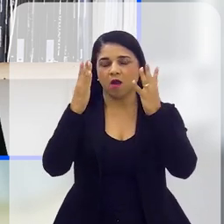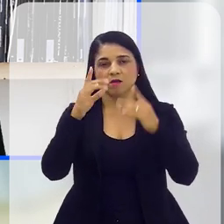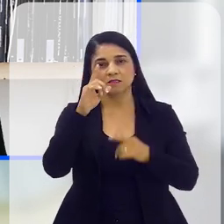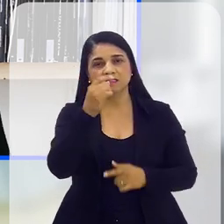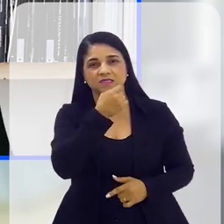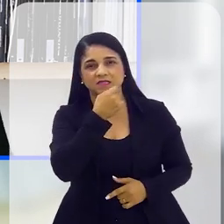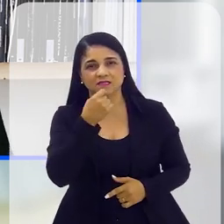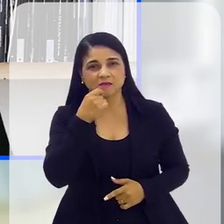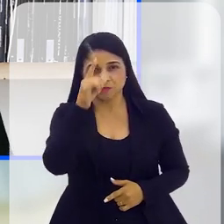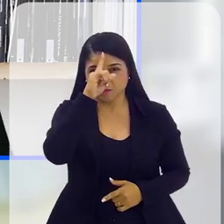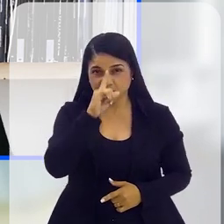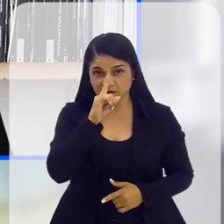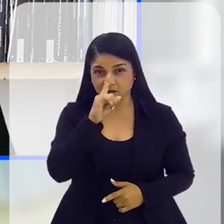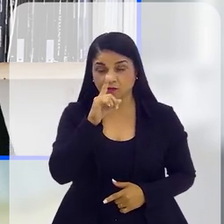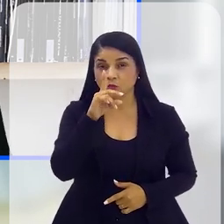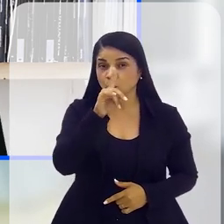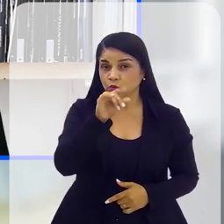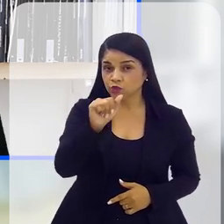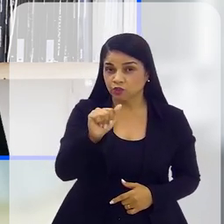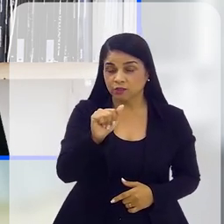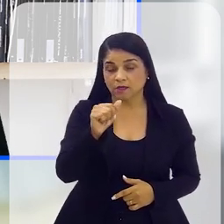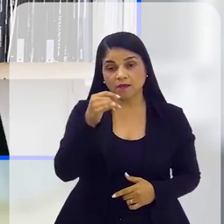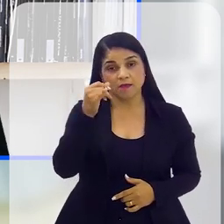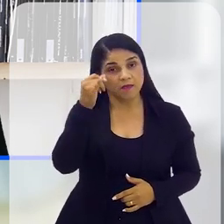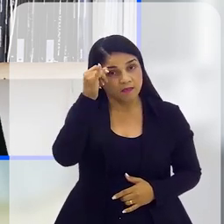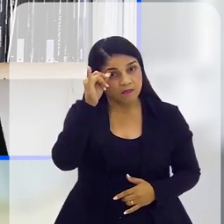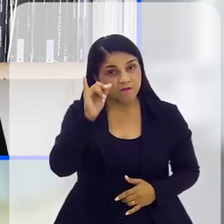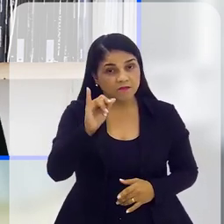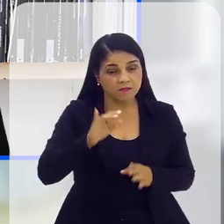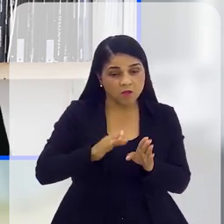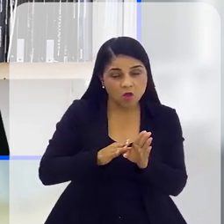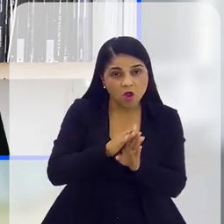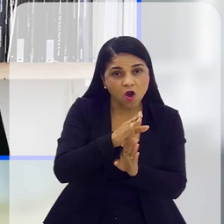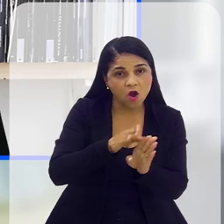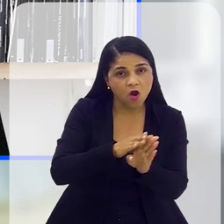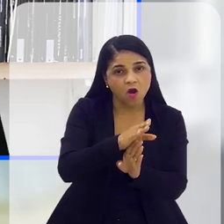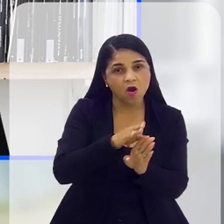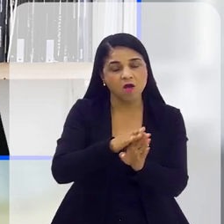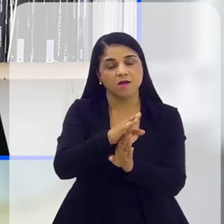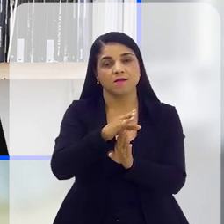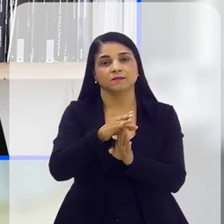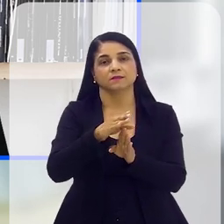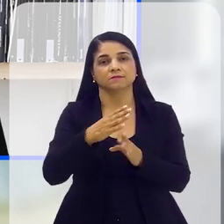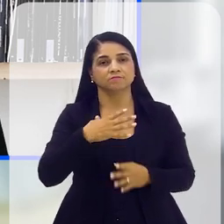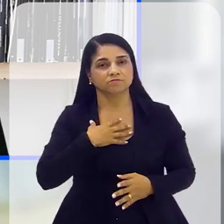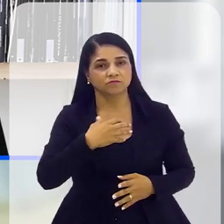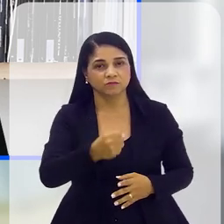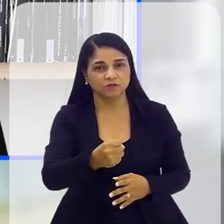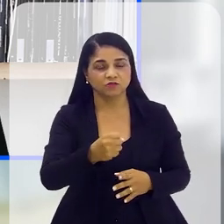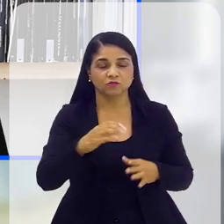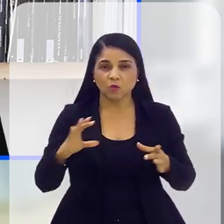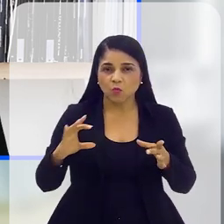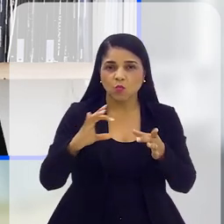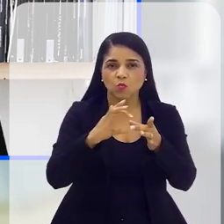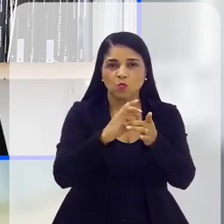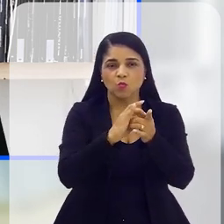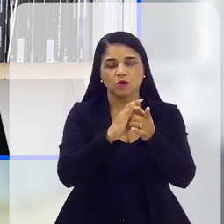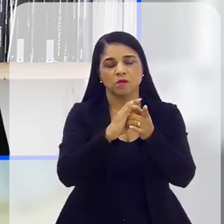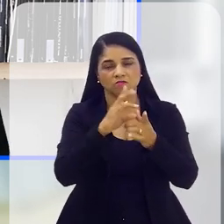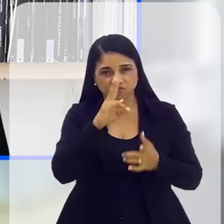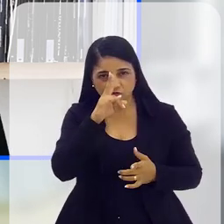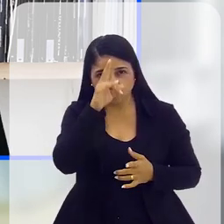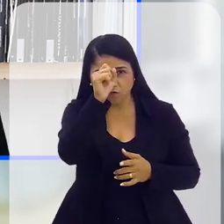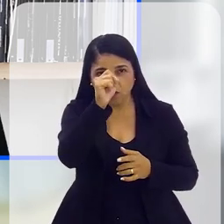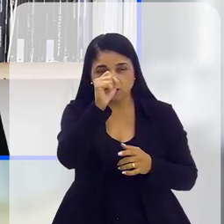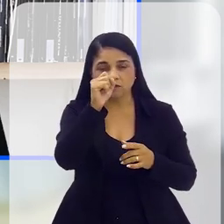remete à prevenção ao suicídio e requer uma maior reflexão e a união de forças para trazer os holofotes à causa.